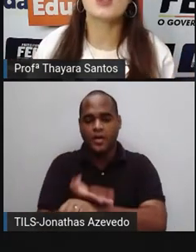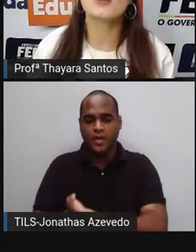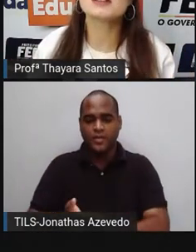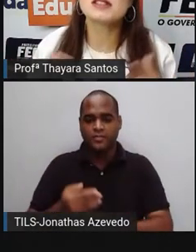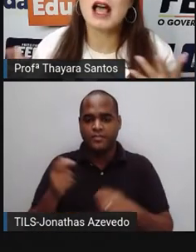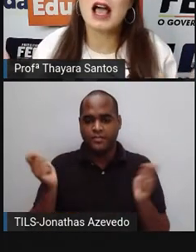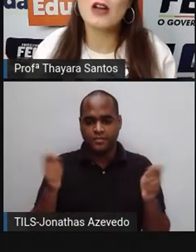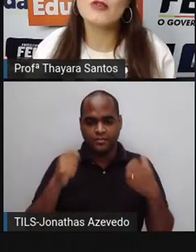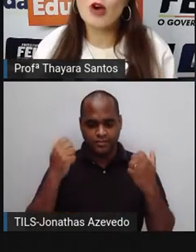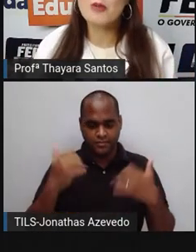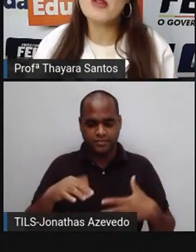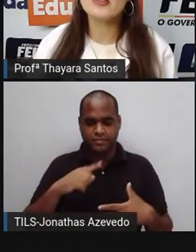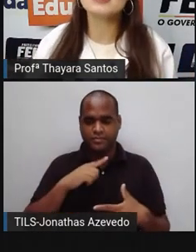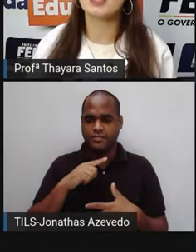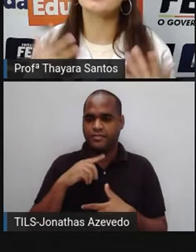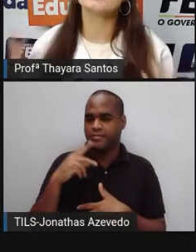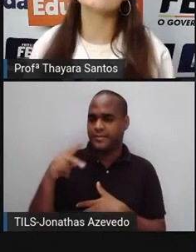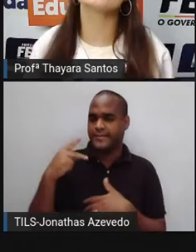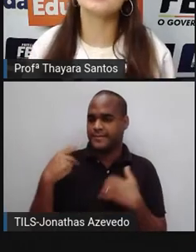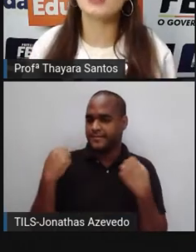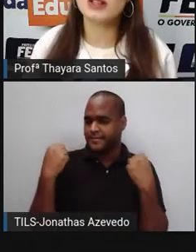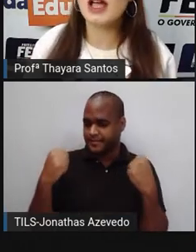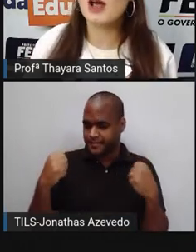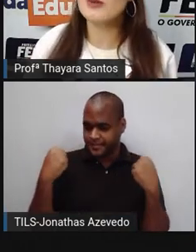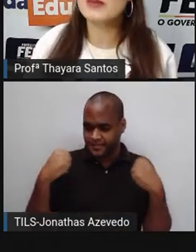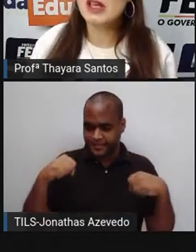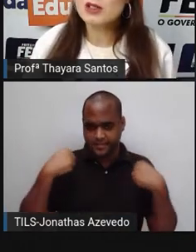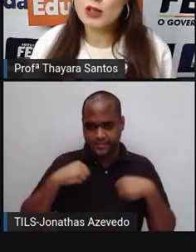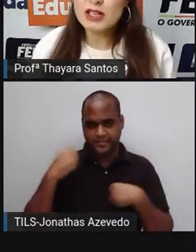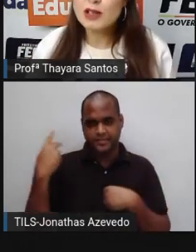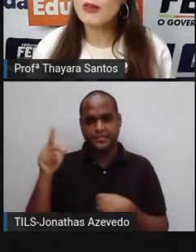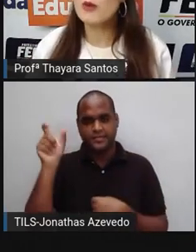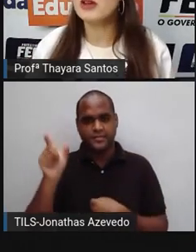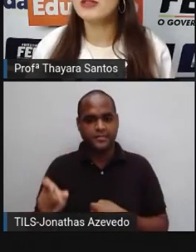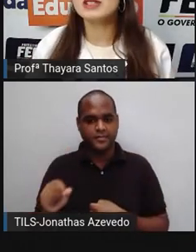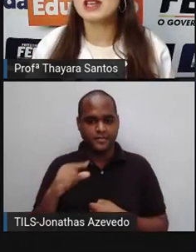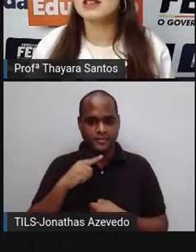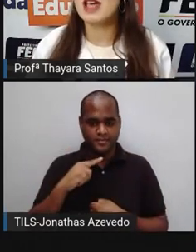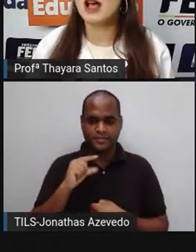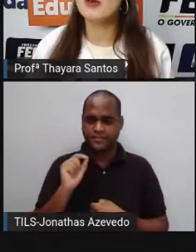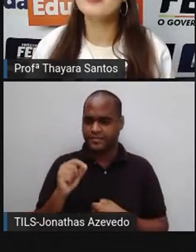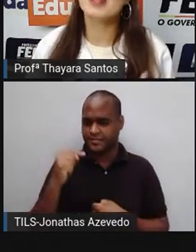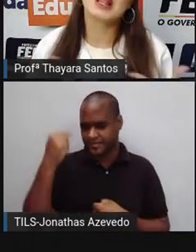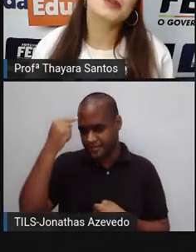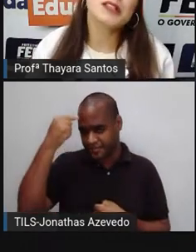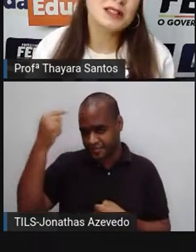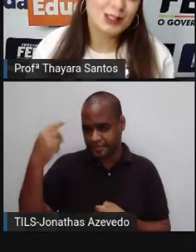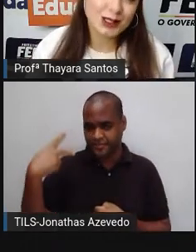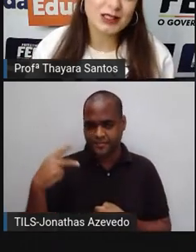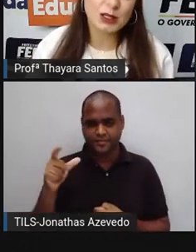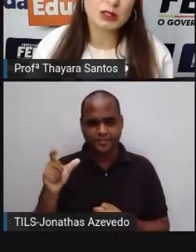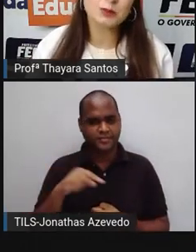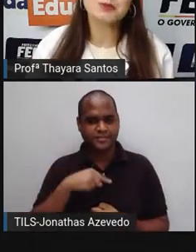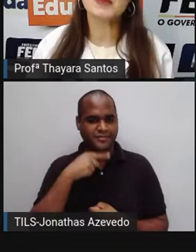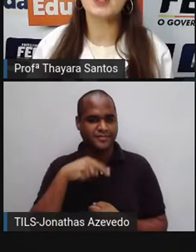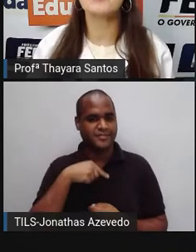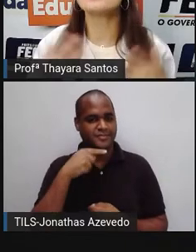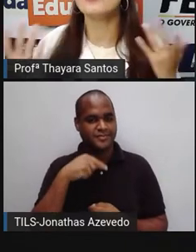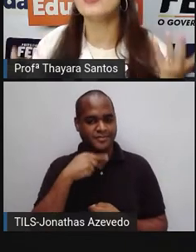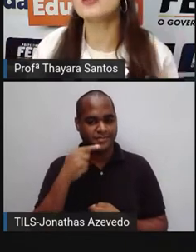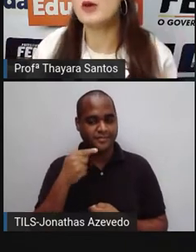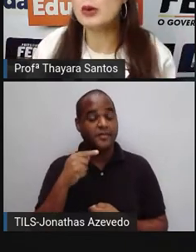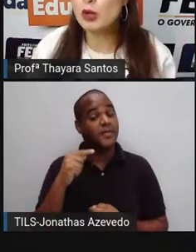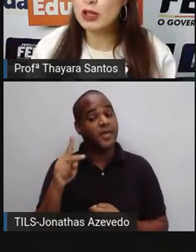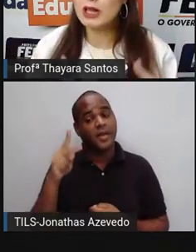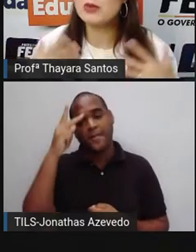conseguirem alcançar a forma física que elas consideram ideal. Só que essa forma física ideal, ela não existe, né, gente? Então, a